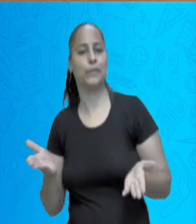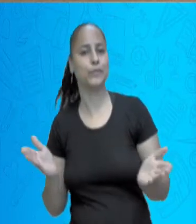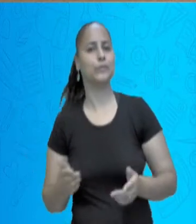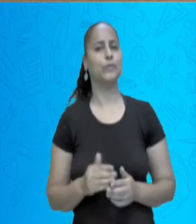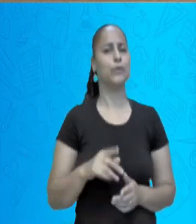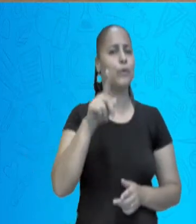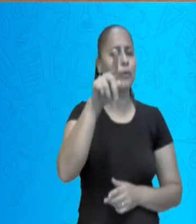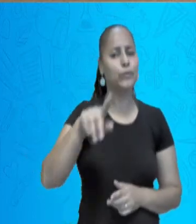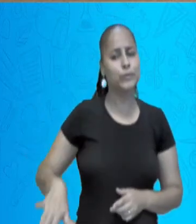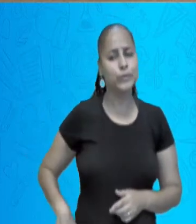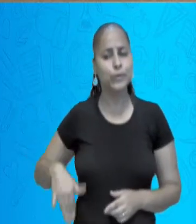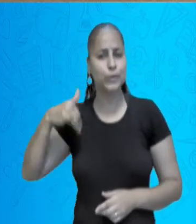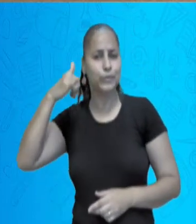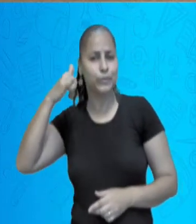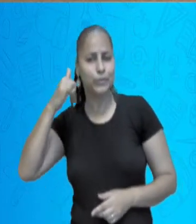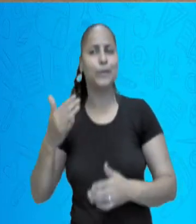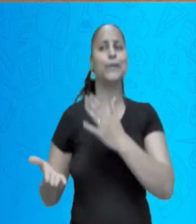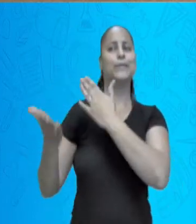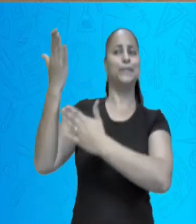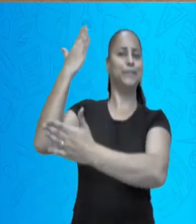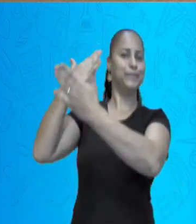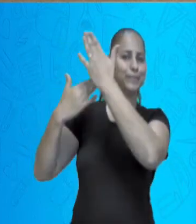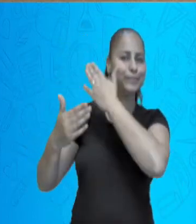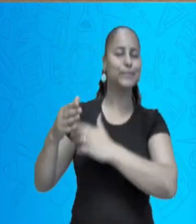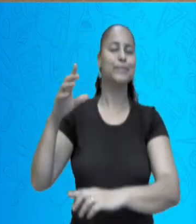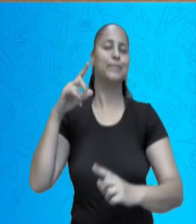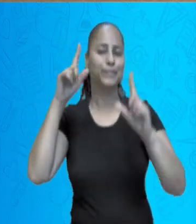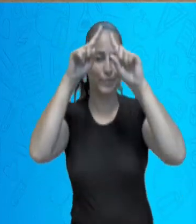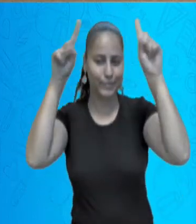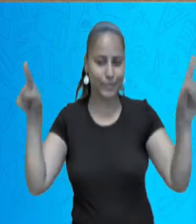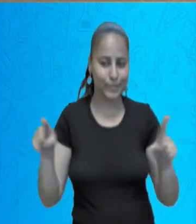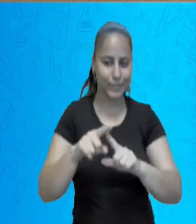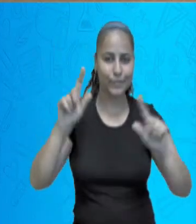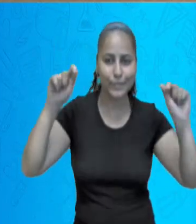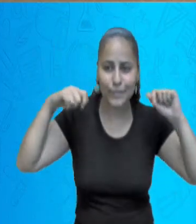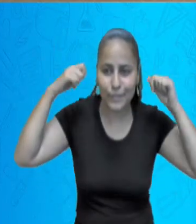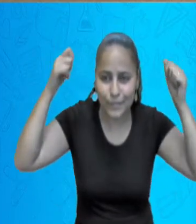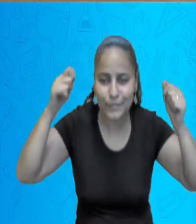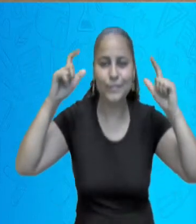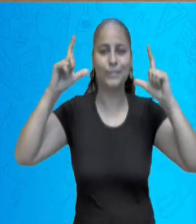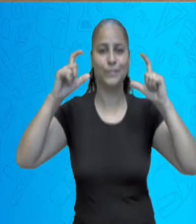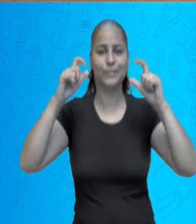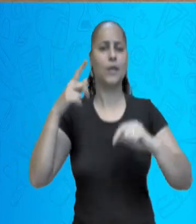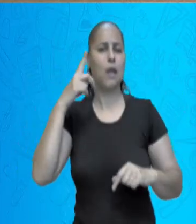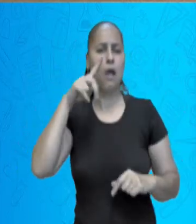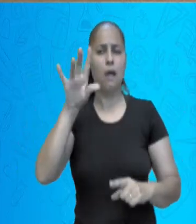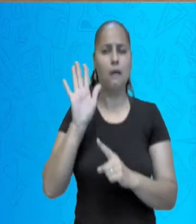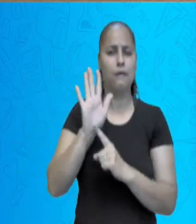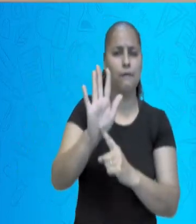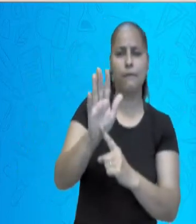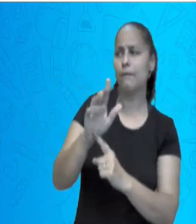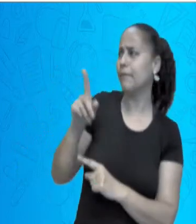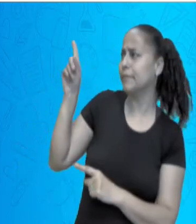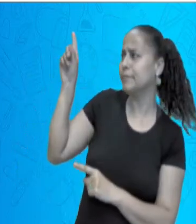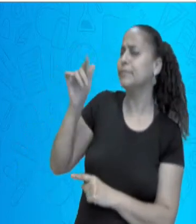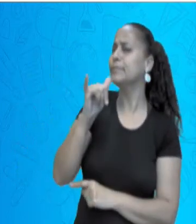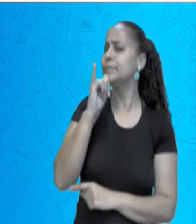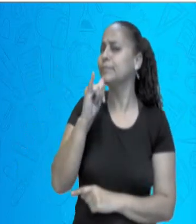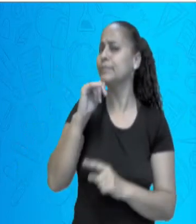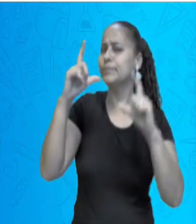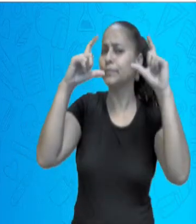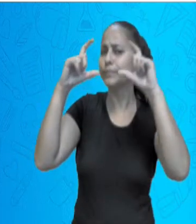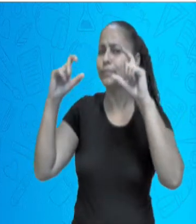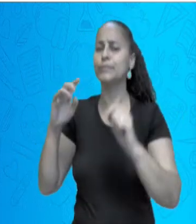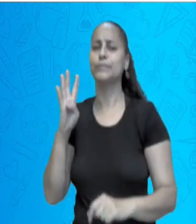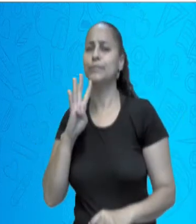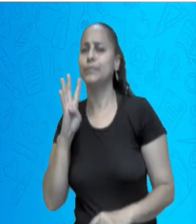celular e é bisneto do Lambi-Lambi. Olha só essas câmeras. Olha só que